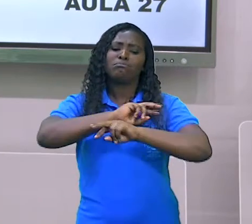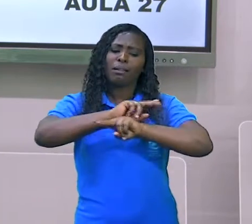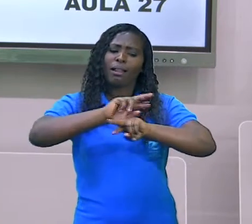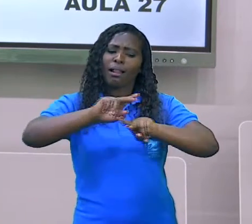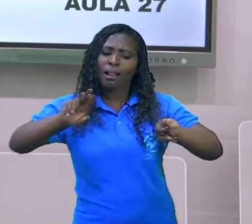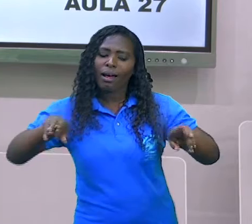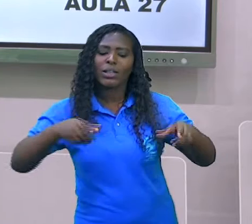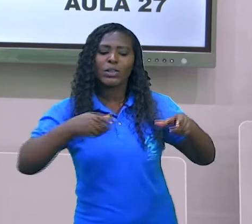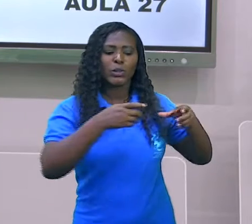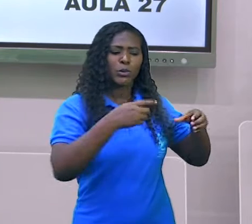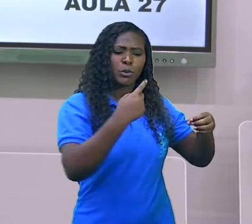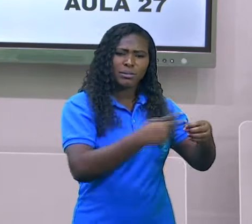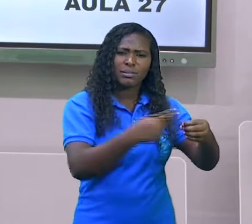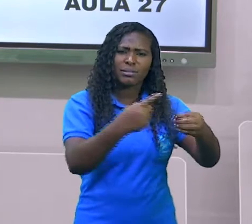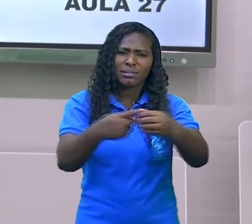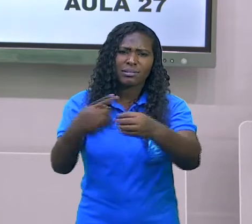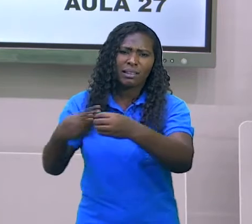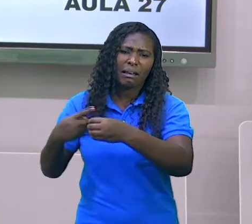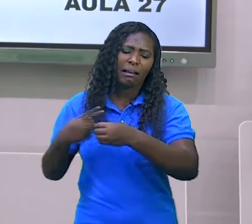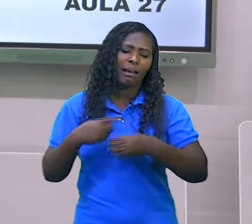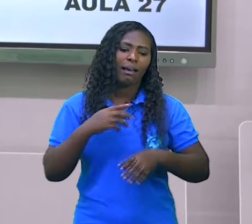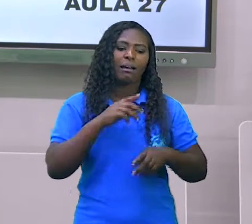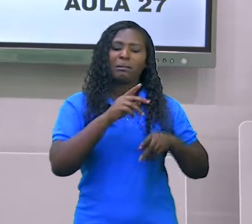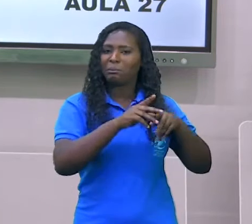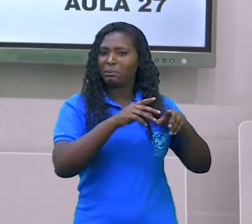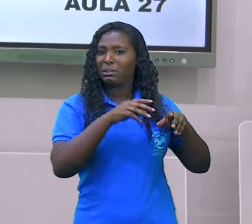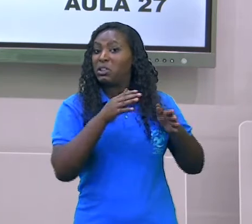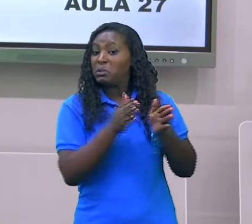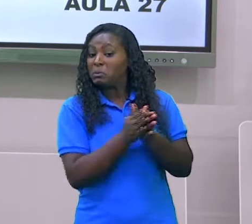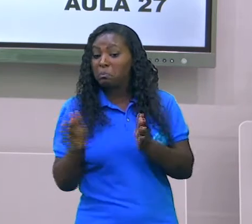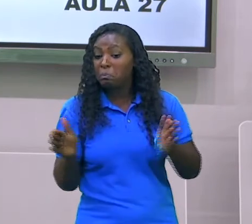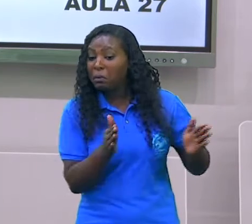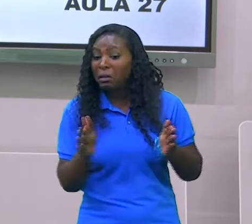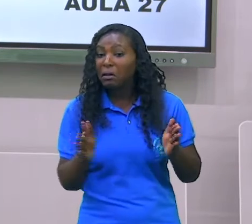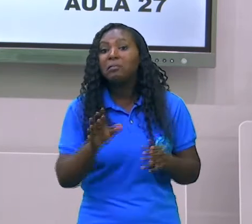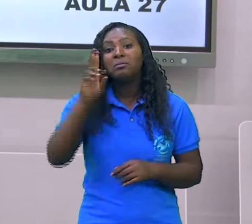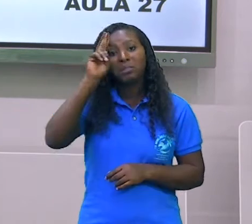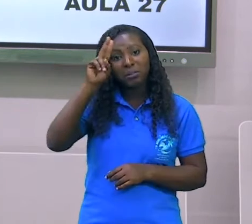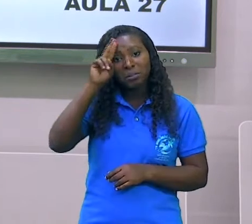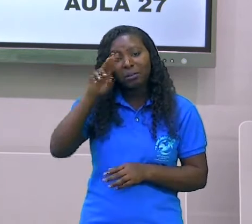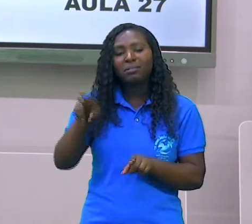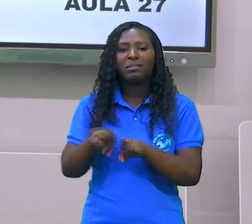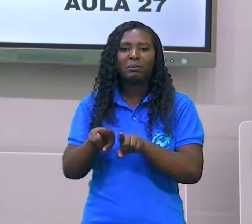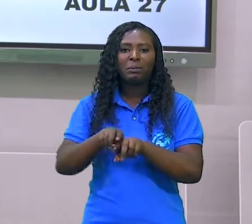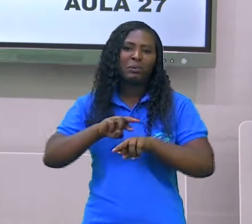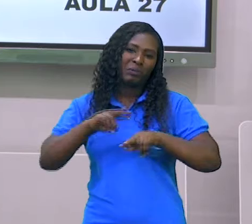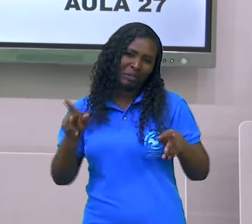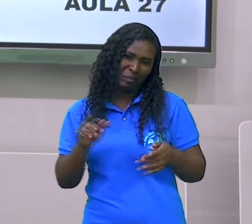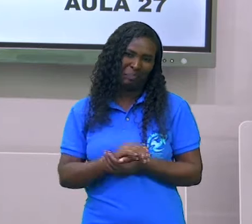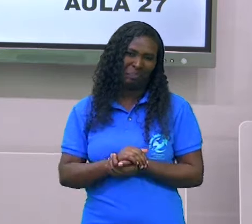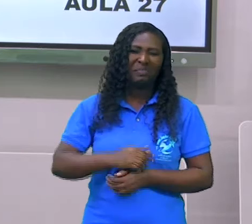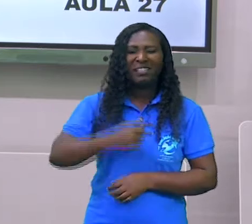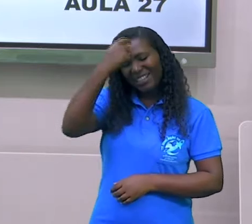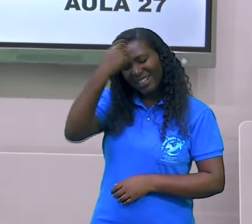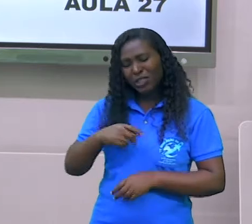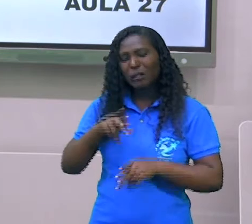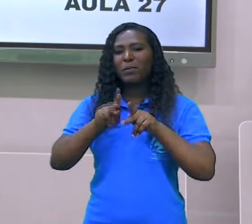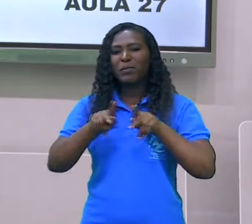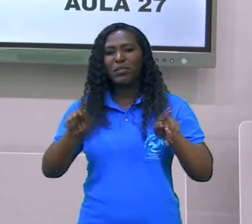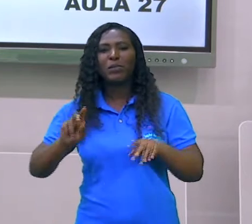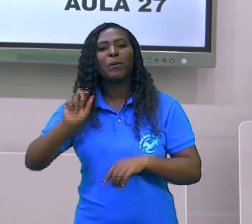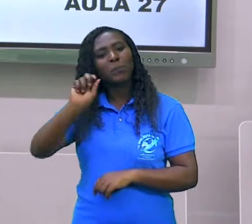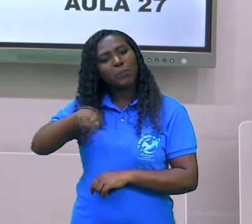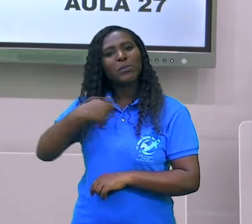civilizações, de outros povos, de outros períodos históricos, não é mesmo? Sou Jorge Duélito, seu professor.